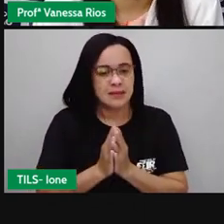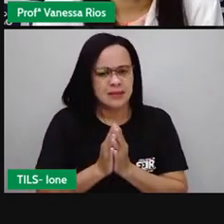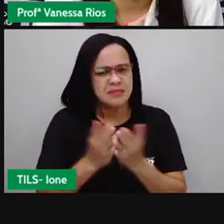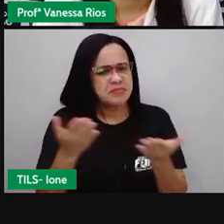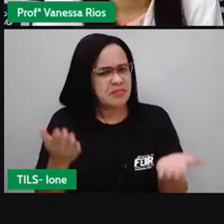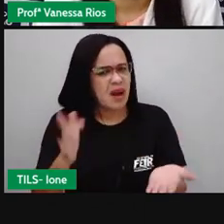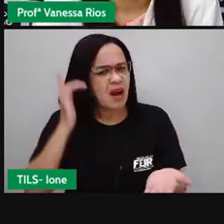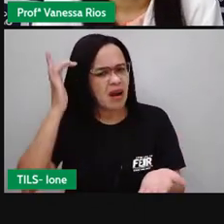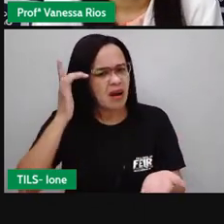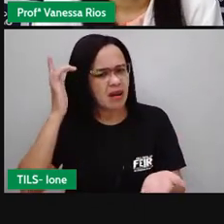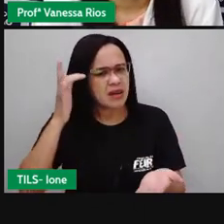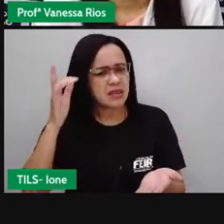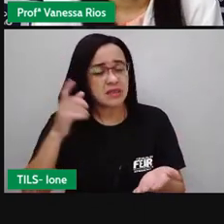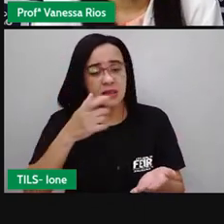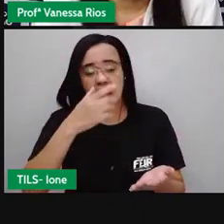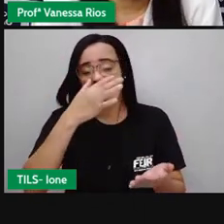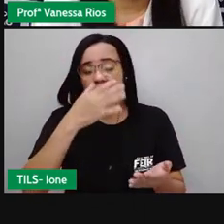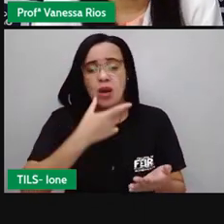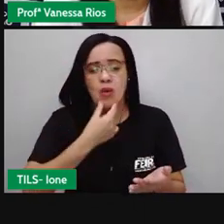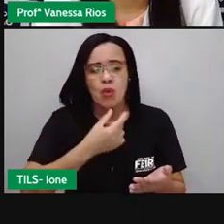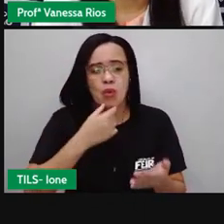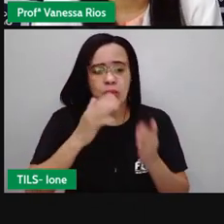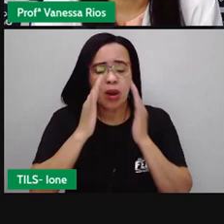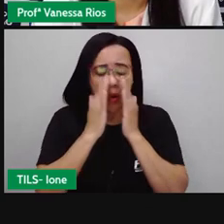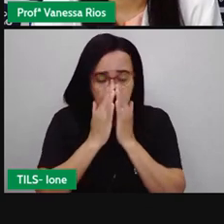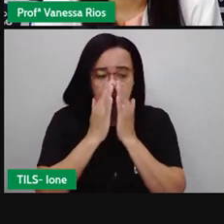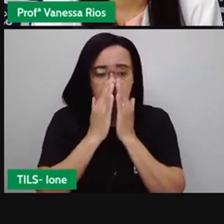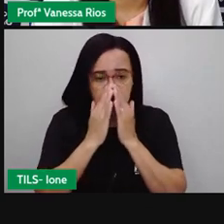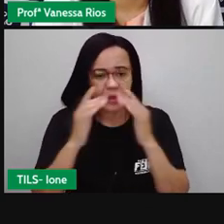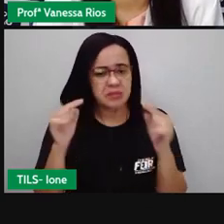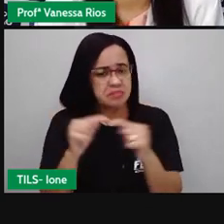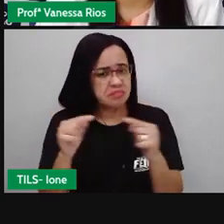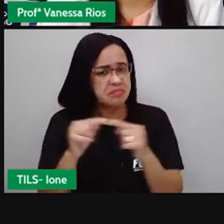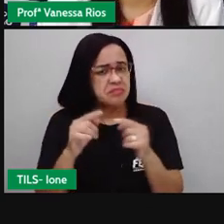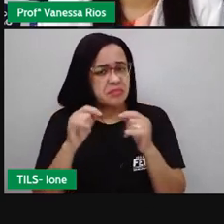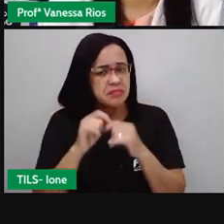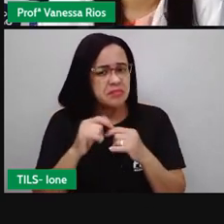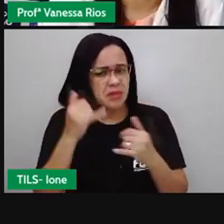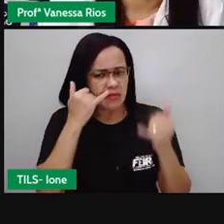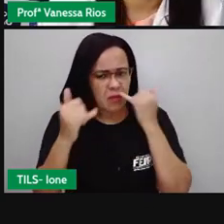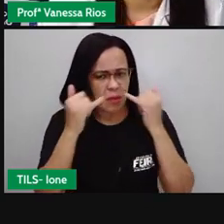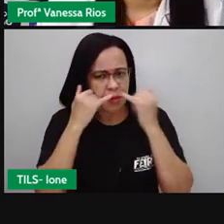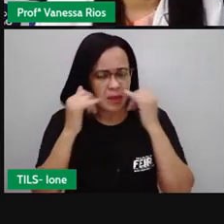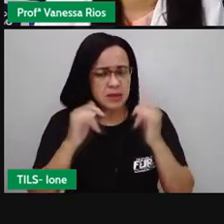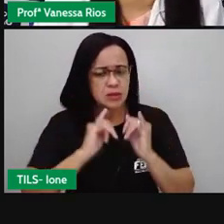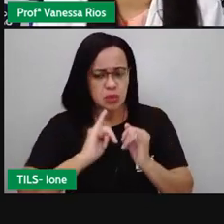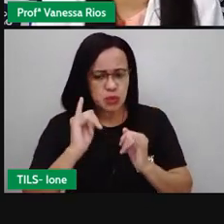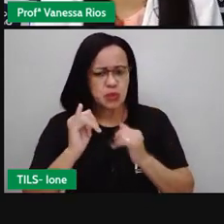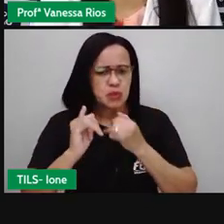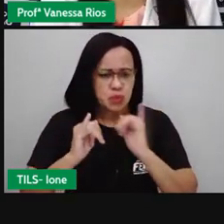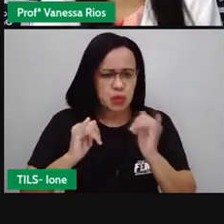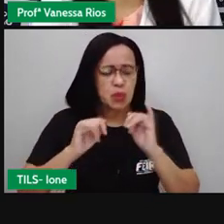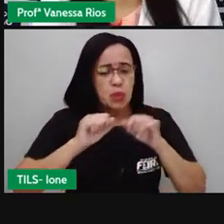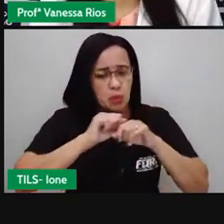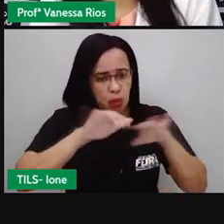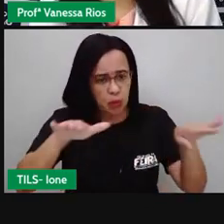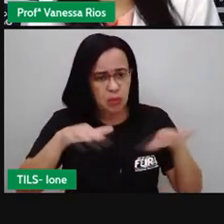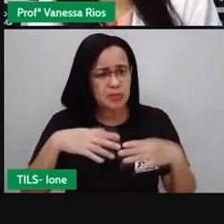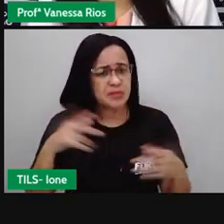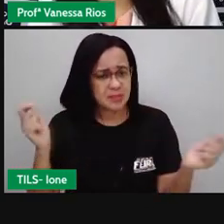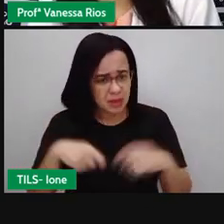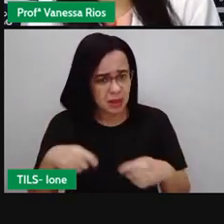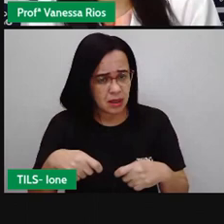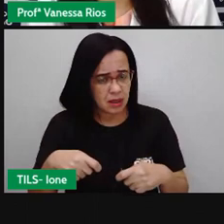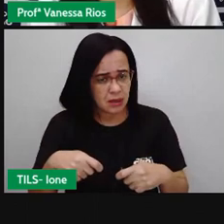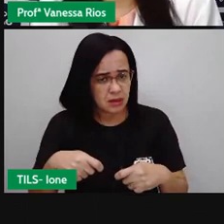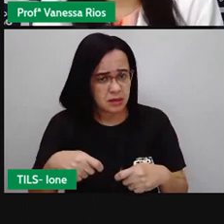notícia? A não ser que o espirro dele fosse aí de uma nova doença, né? Ou que se tivesse descoberto